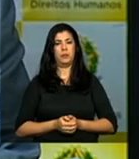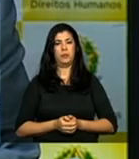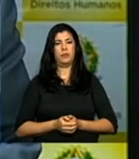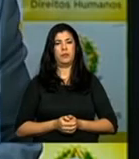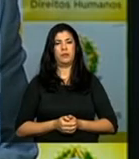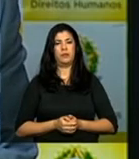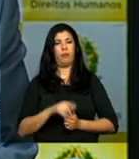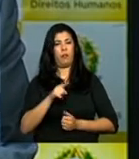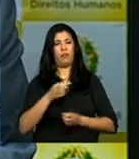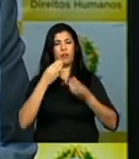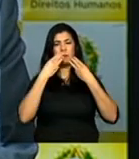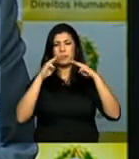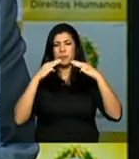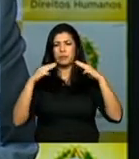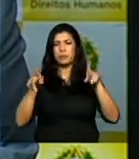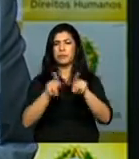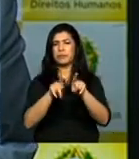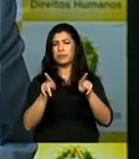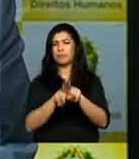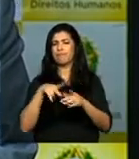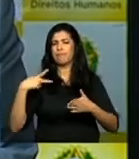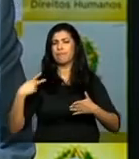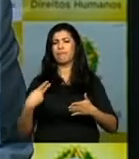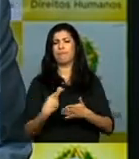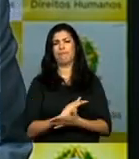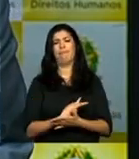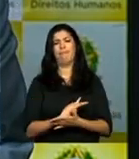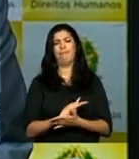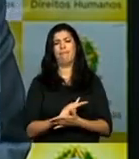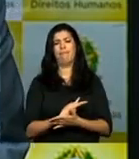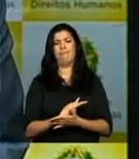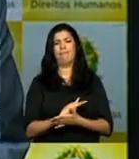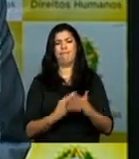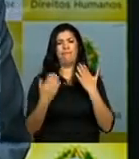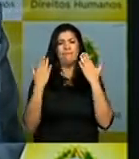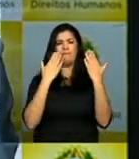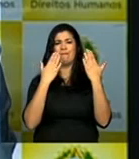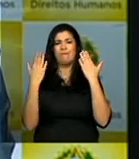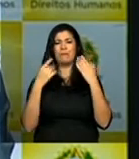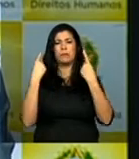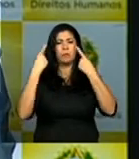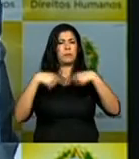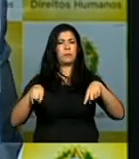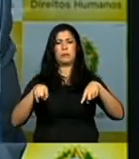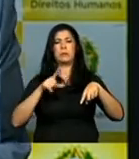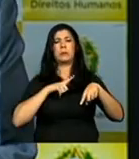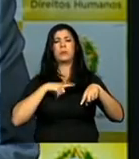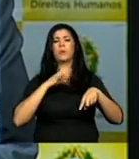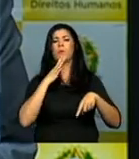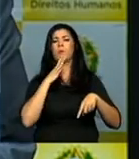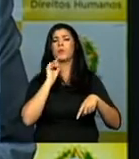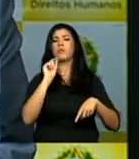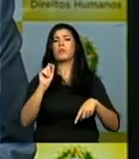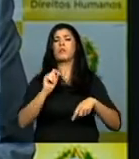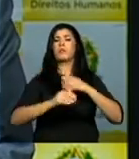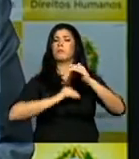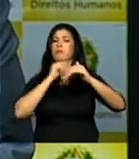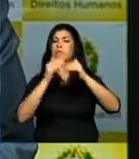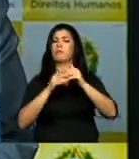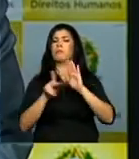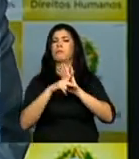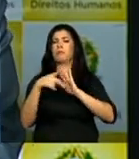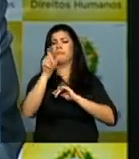visão ou essa situação é a antítesis do que nós reconhecemos como desenvolvimento humano.